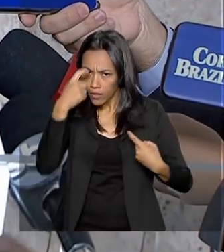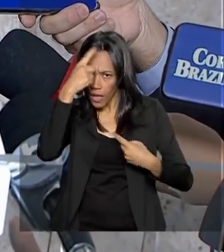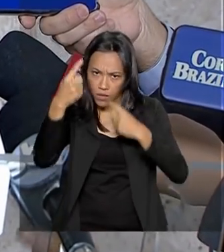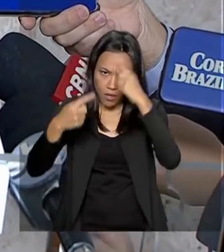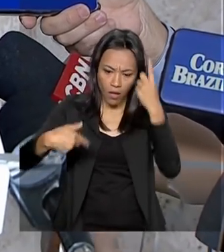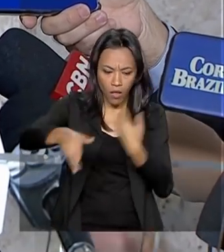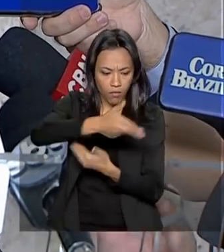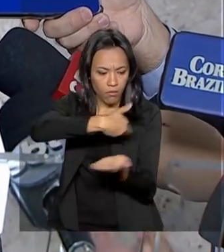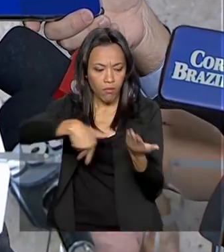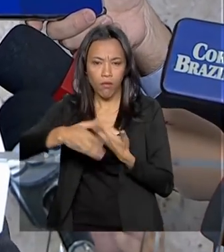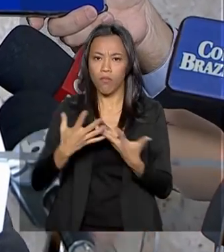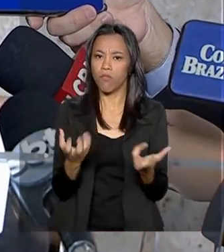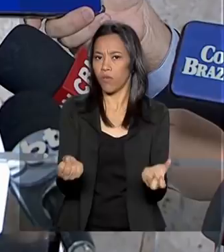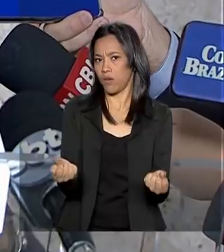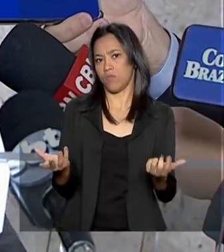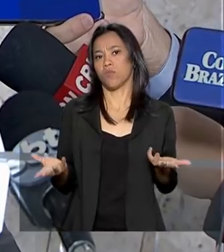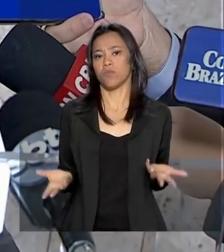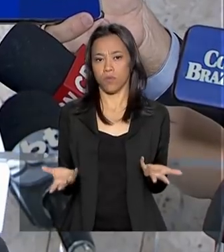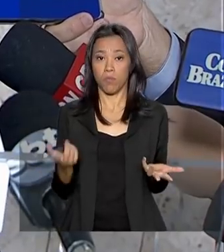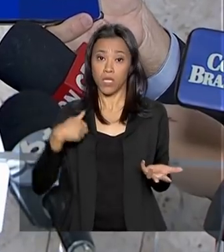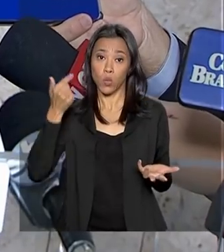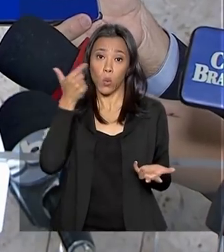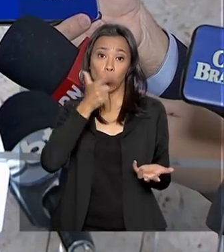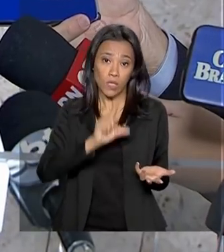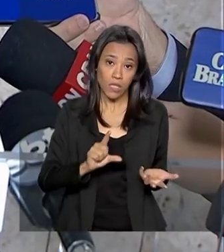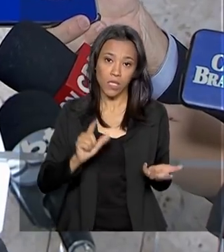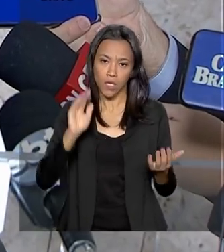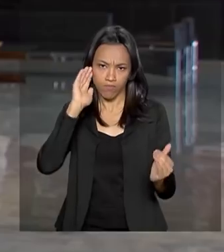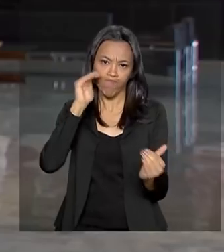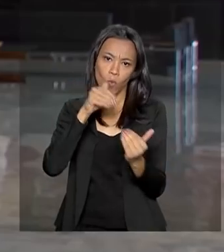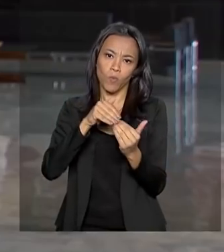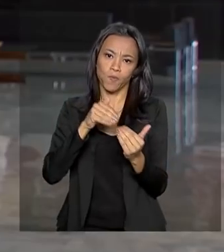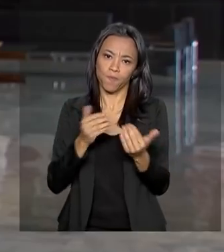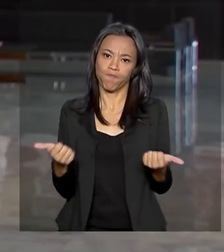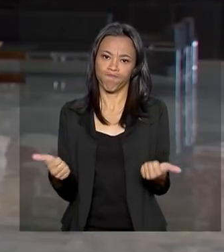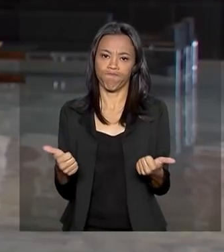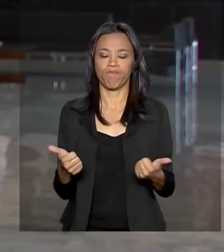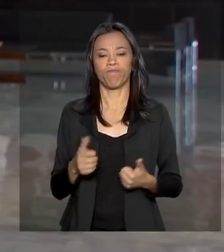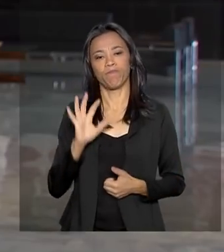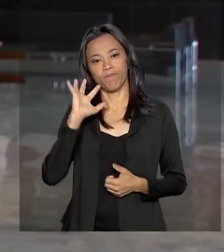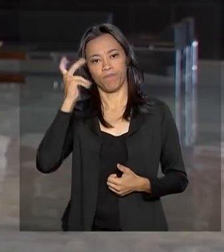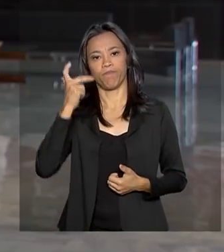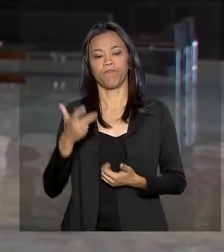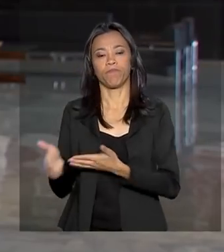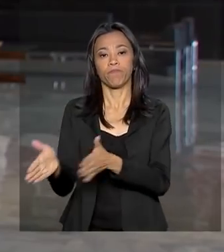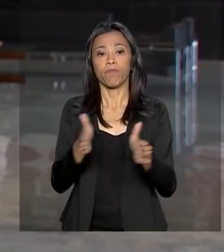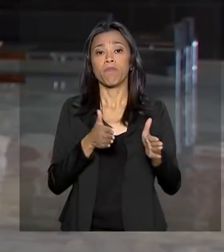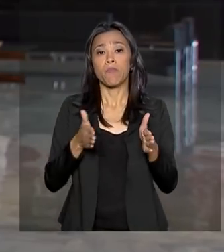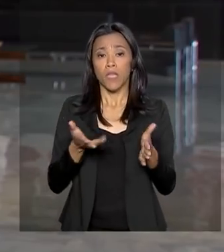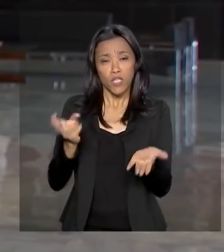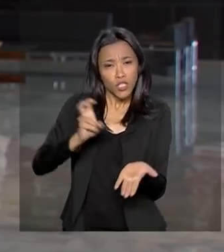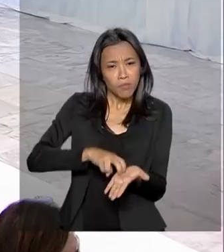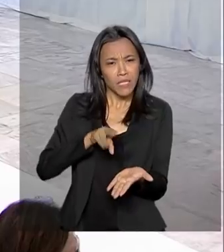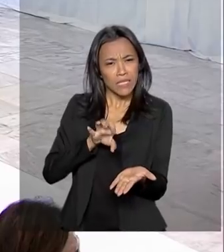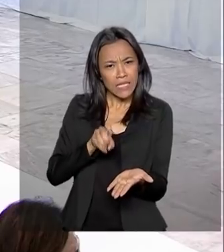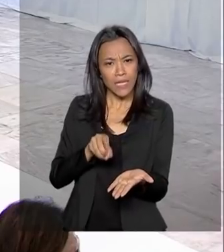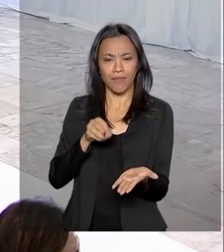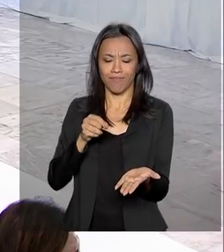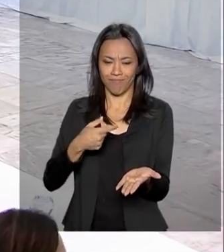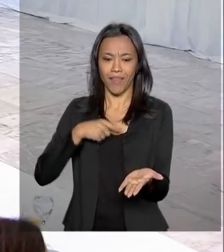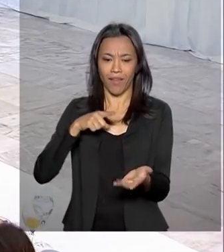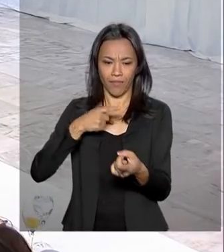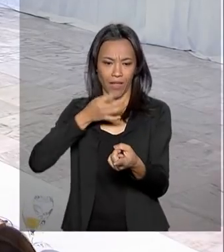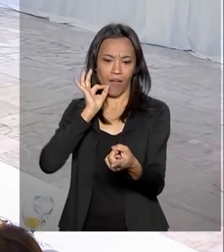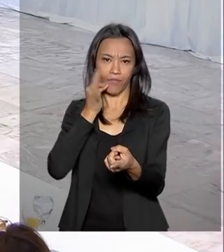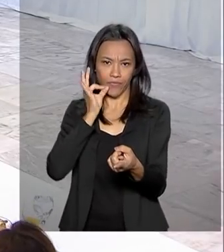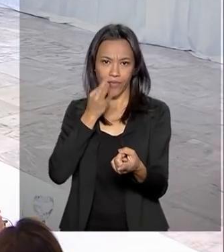de maneira que a gente se chegue ao no demandão comum. E hoje mais cedo, o presidente Jair Bolsonaro tomou café da manhã